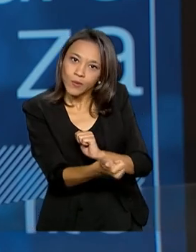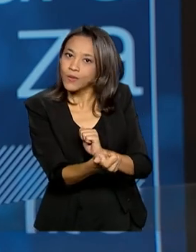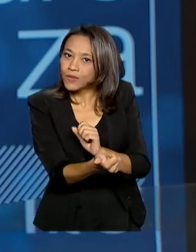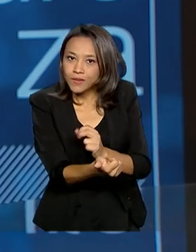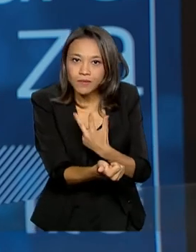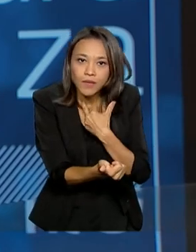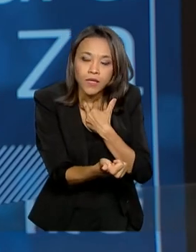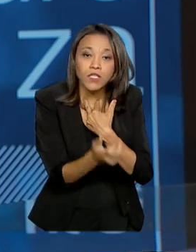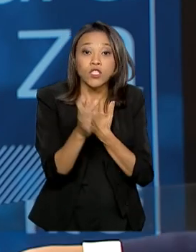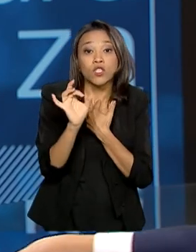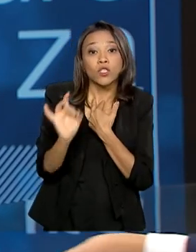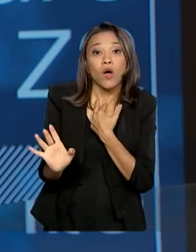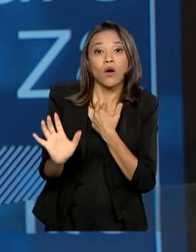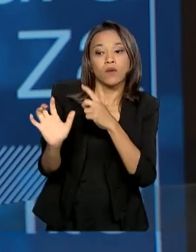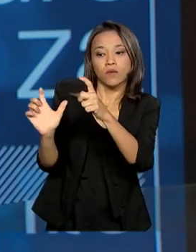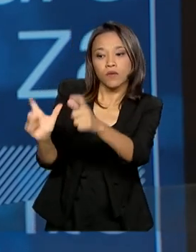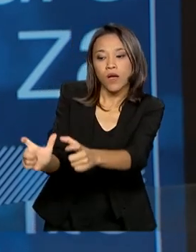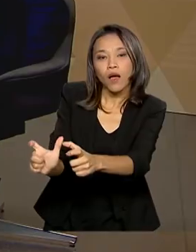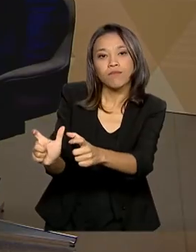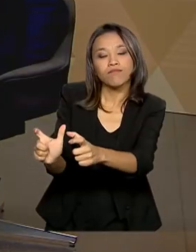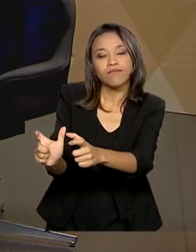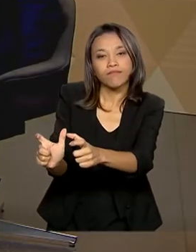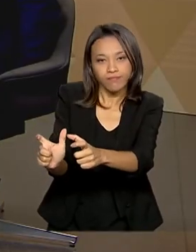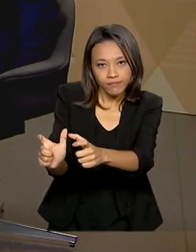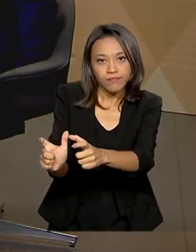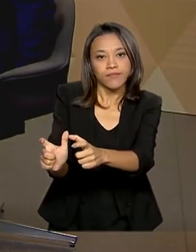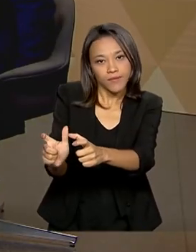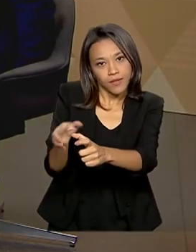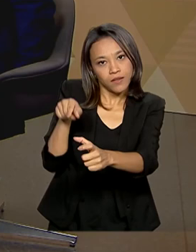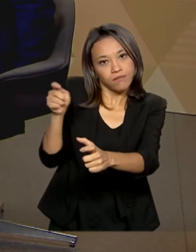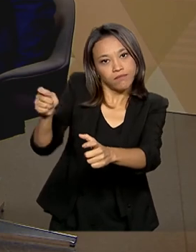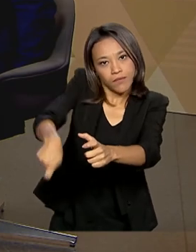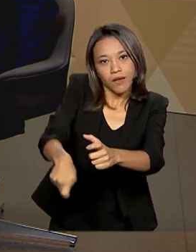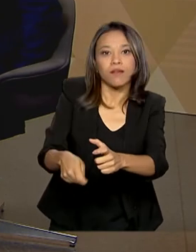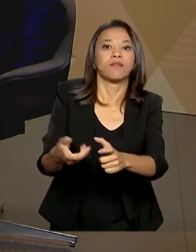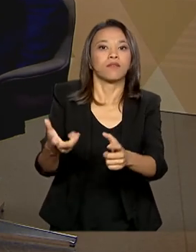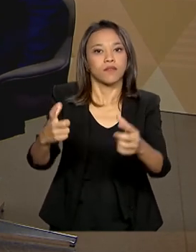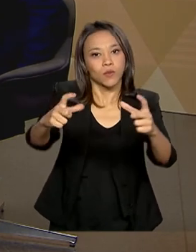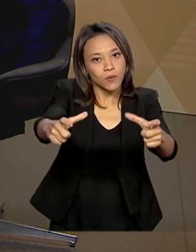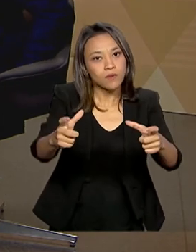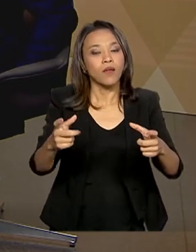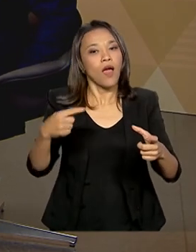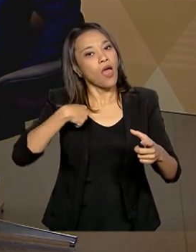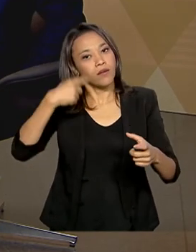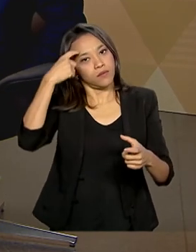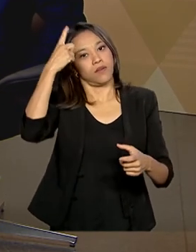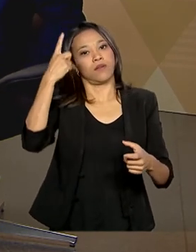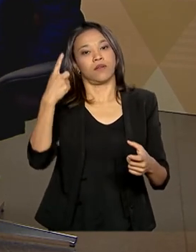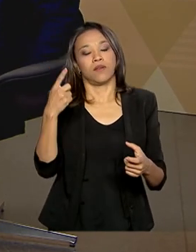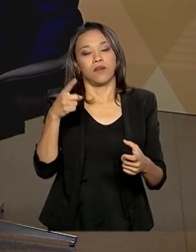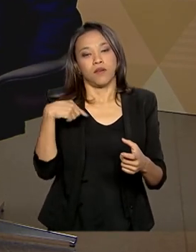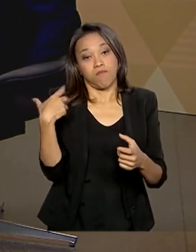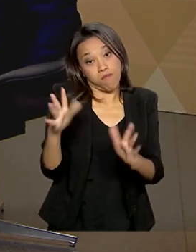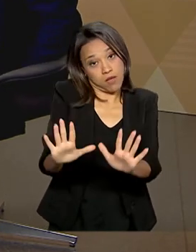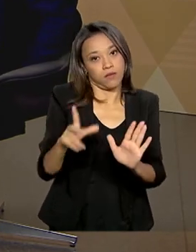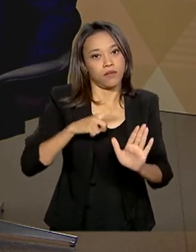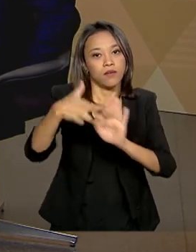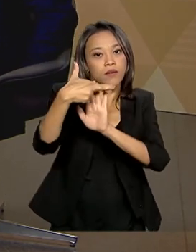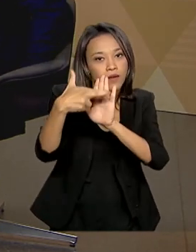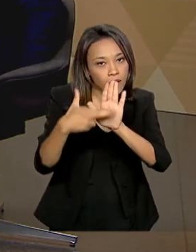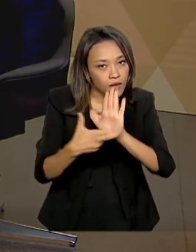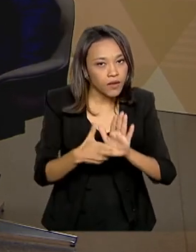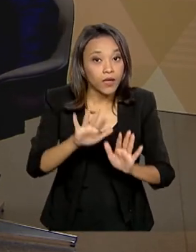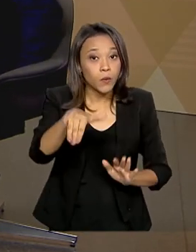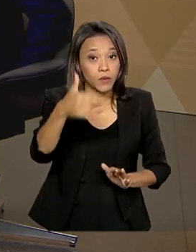ser. Só nas unidades de uso sustentável. Essa é ideia nossa, mas estabelecemos regra. E quando a